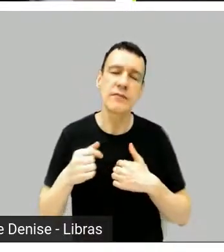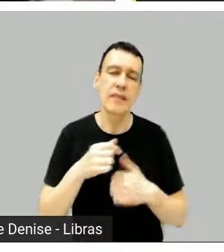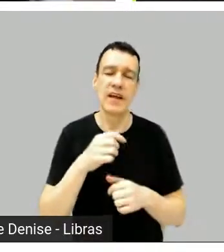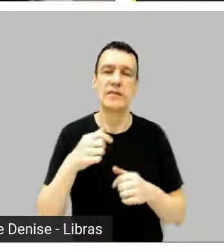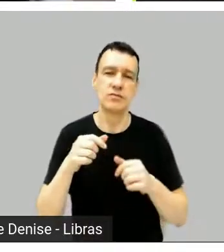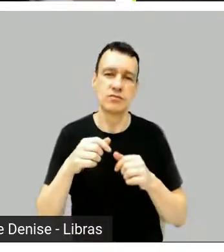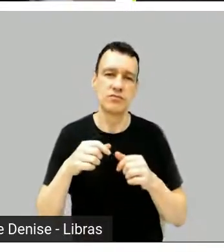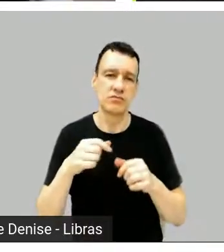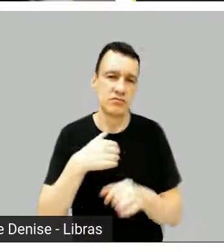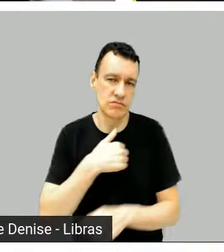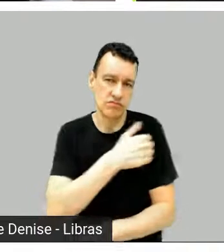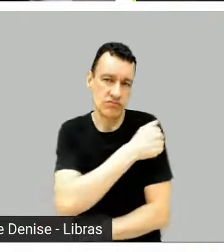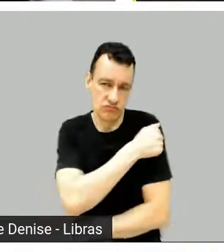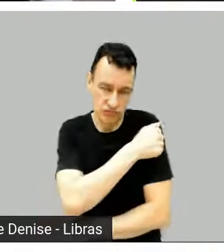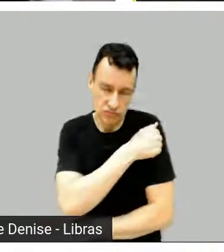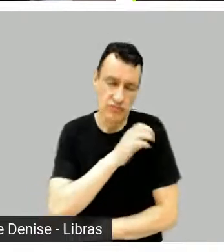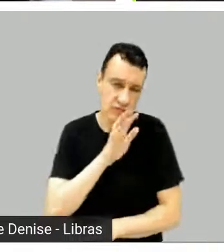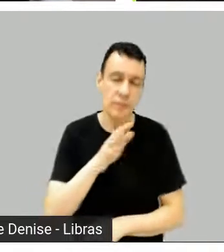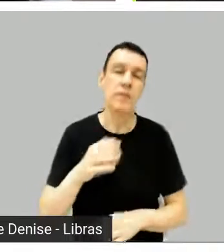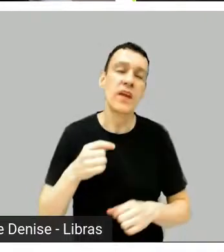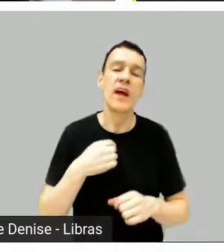nunca foi produzido, nunca foi filmado, nem nada.